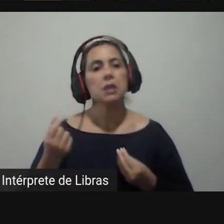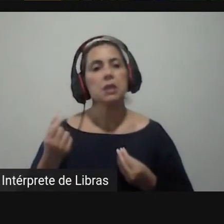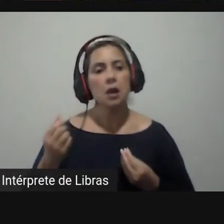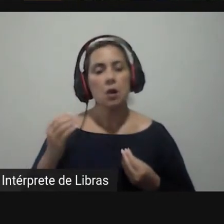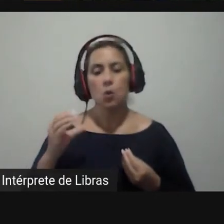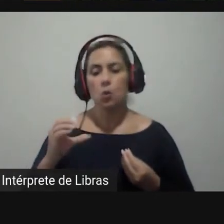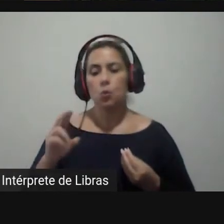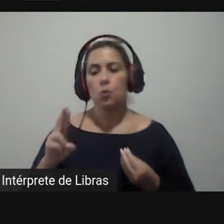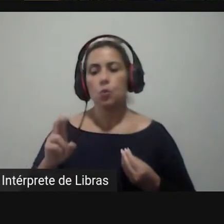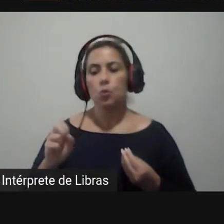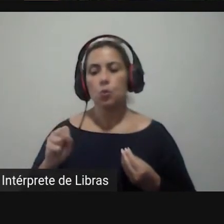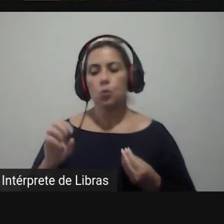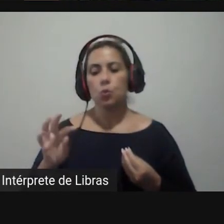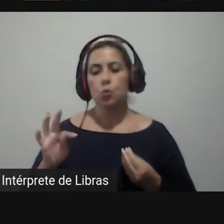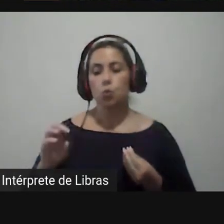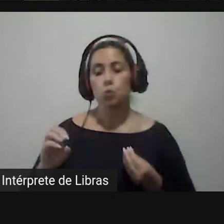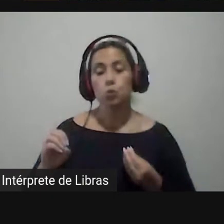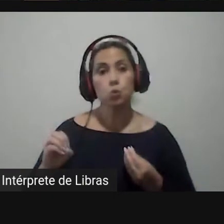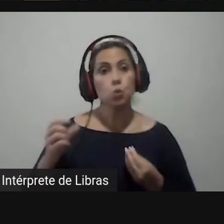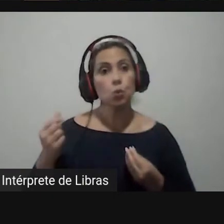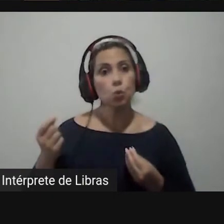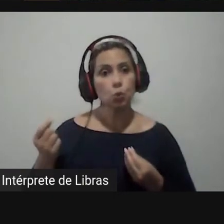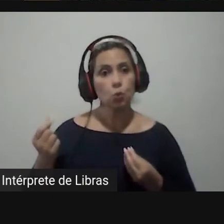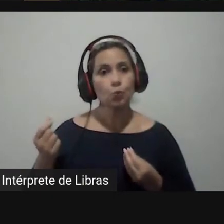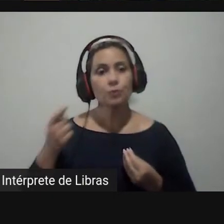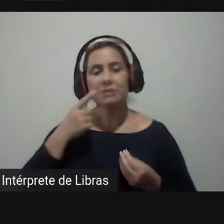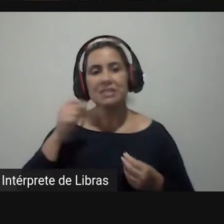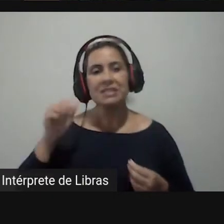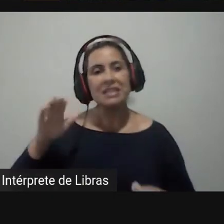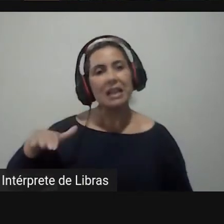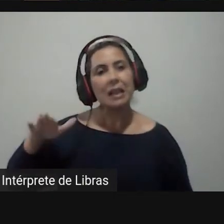realização deve ser o mais baixo possível